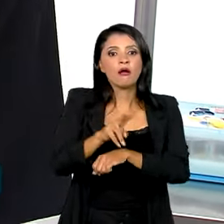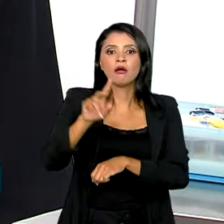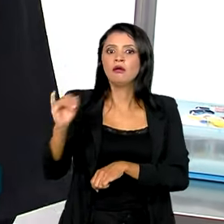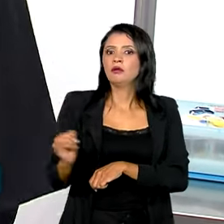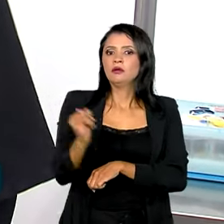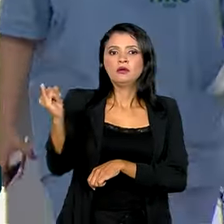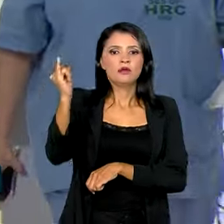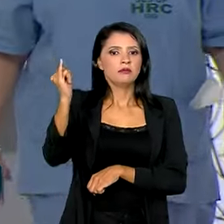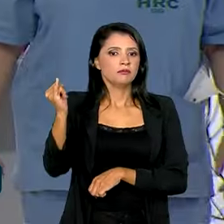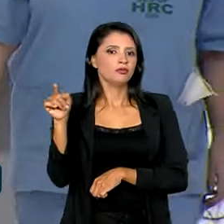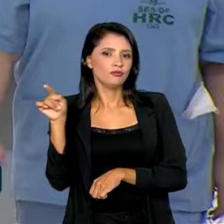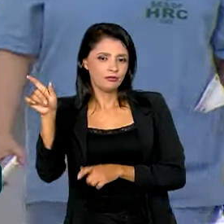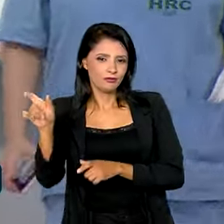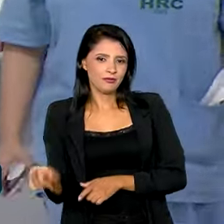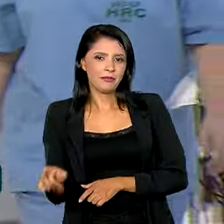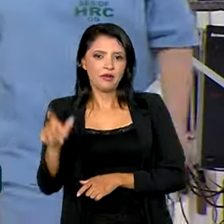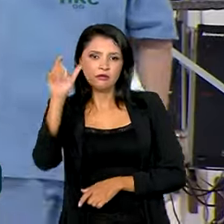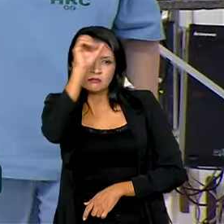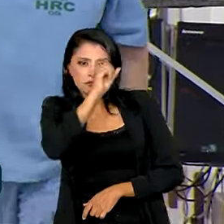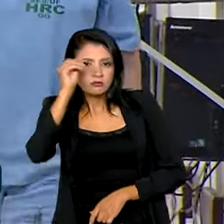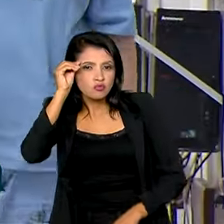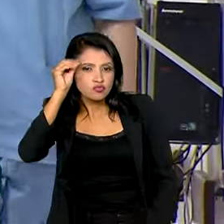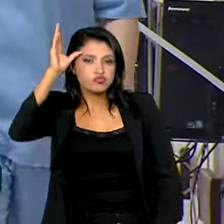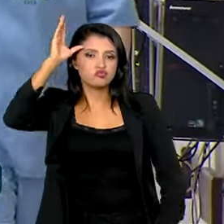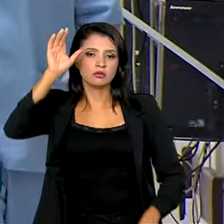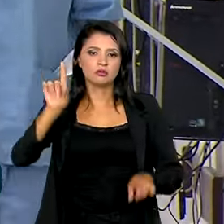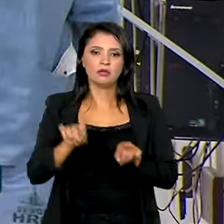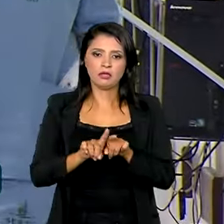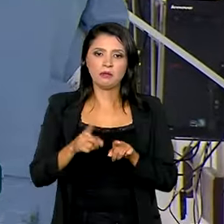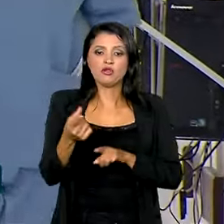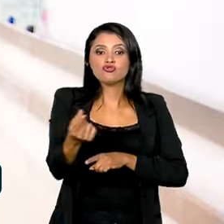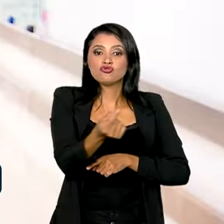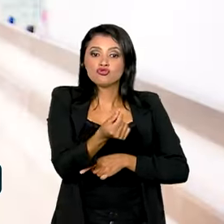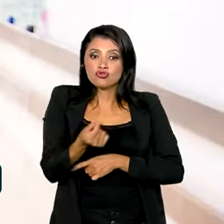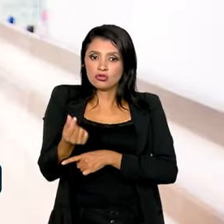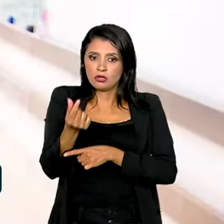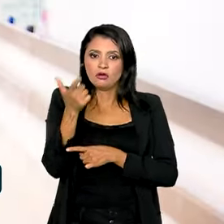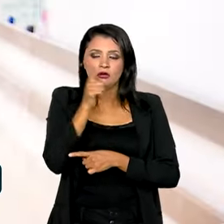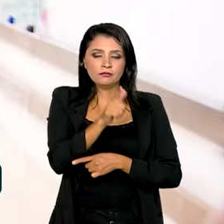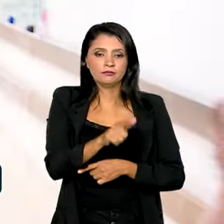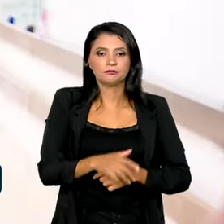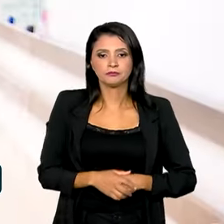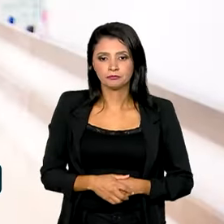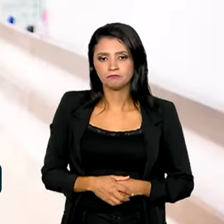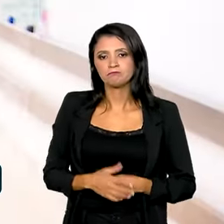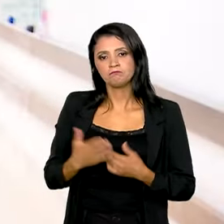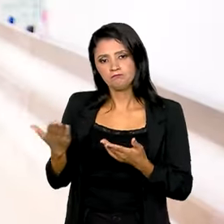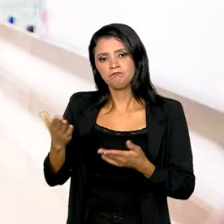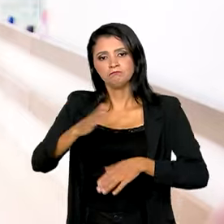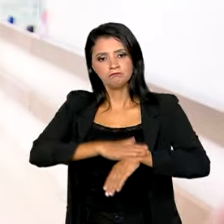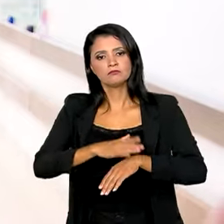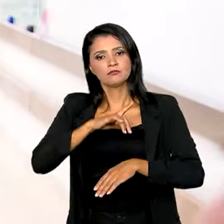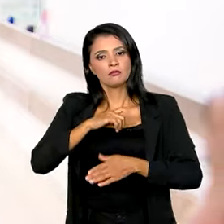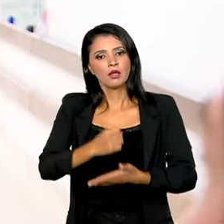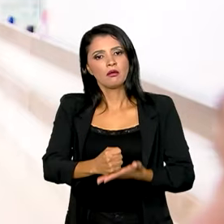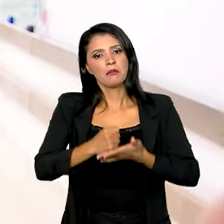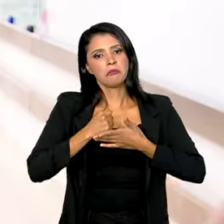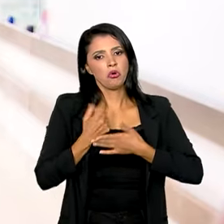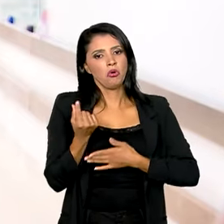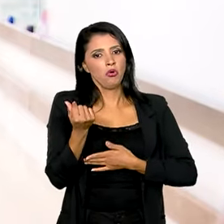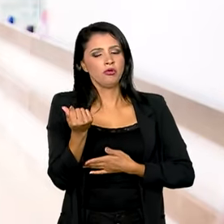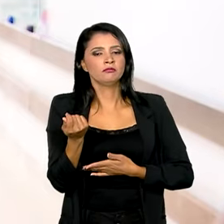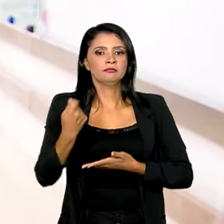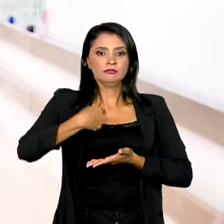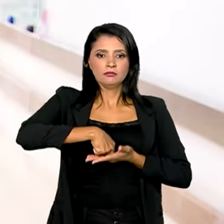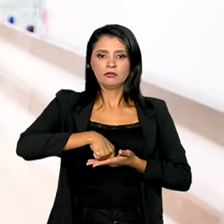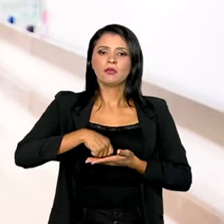principalmente para o aprendizado e em termos financeiros. E quando a gente tem o suporte financeiro, acaba que